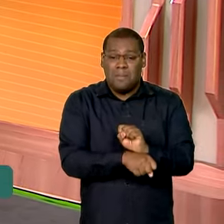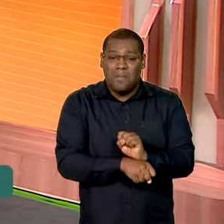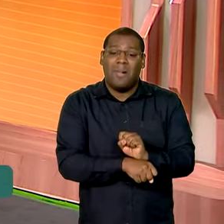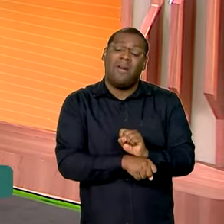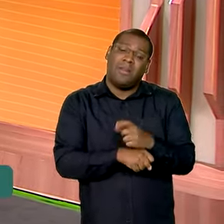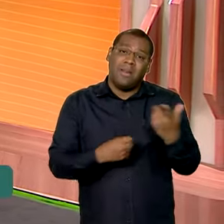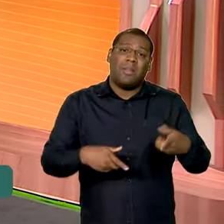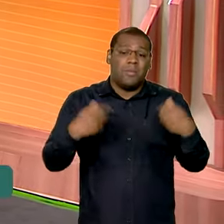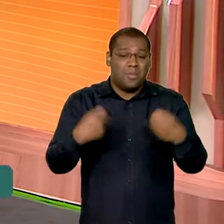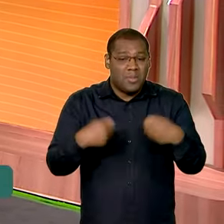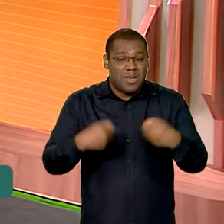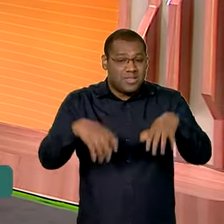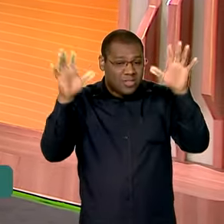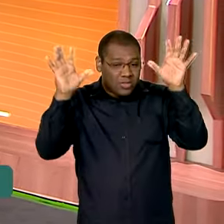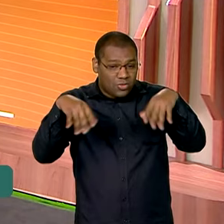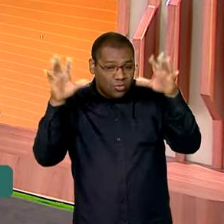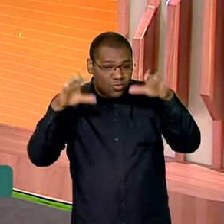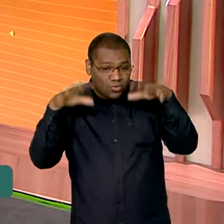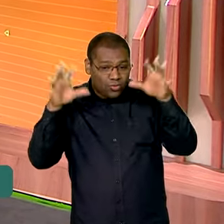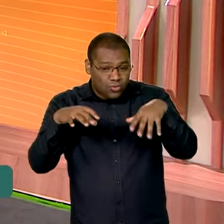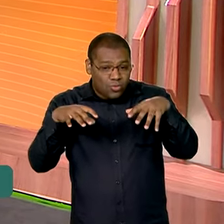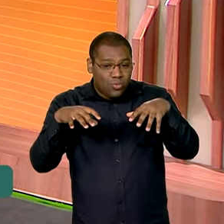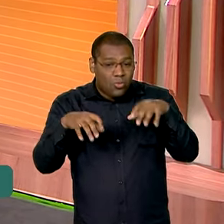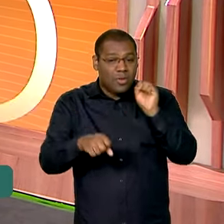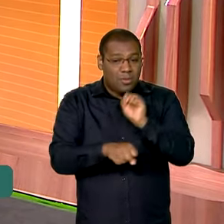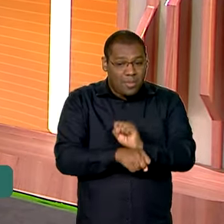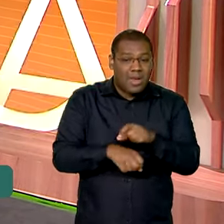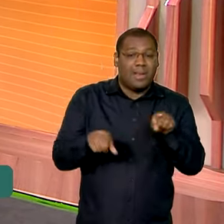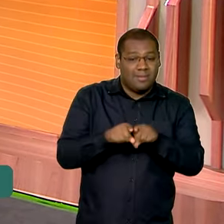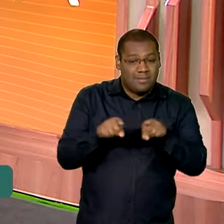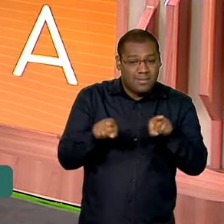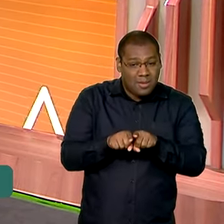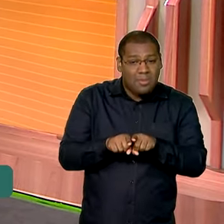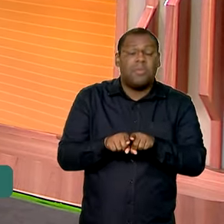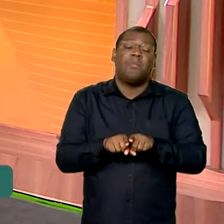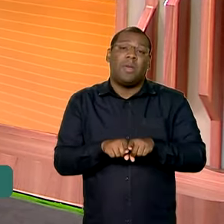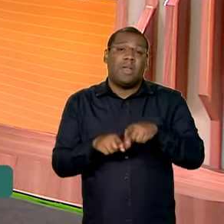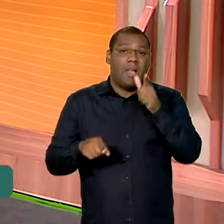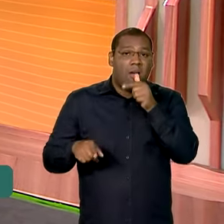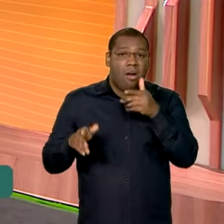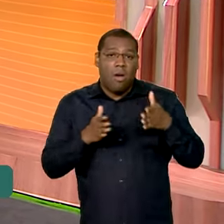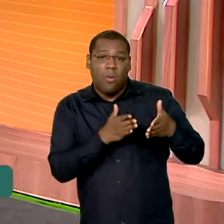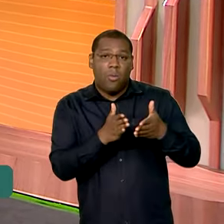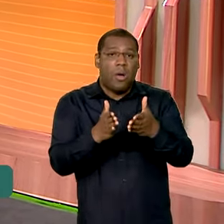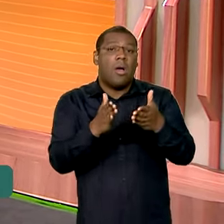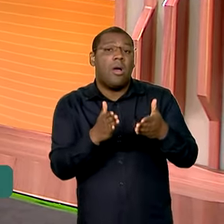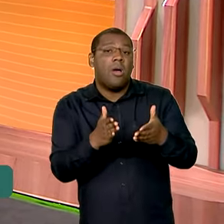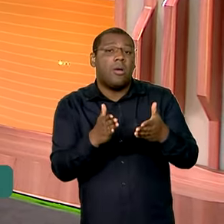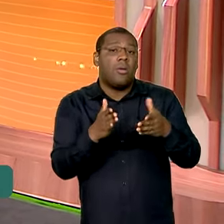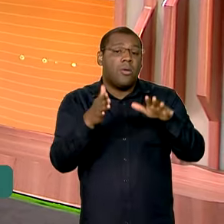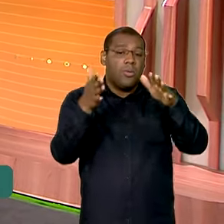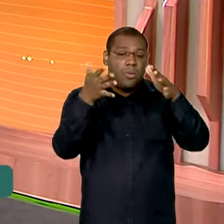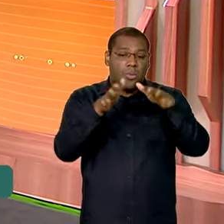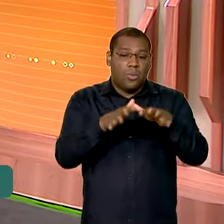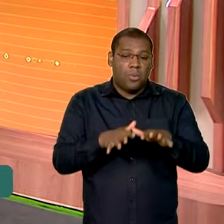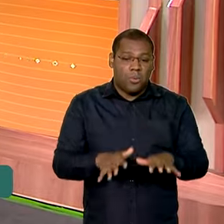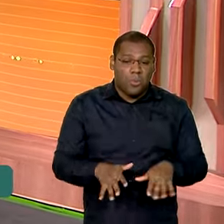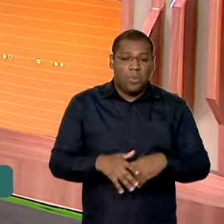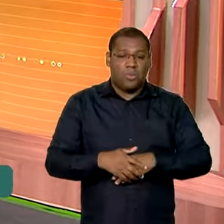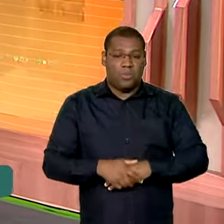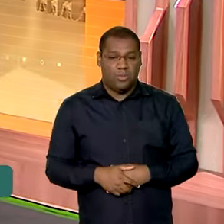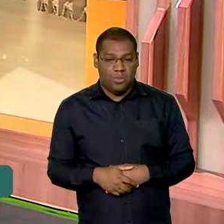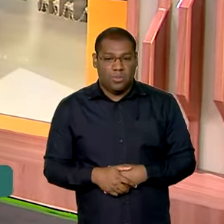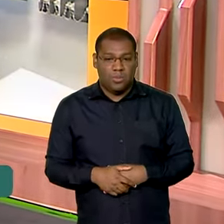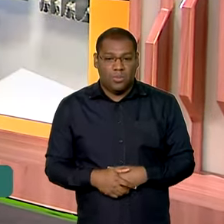diminuição do nível dos rios que cortam o estado. E uma das pessoas que é responsável por avaliar esse comportamento dos